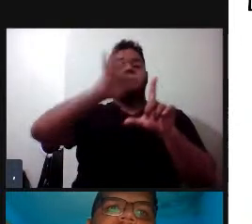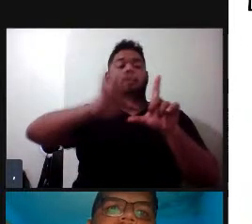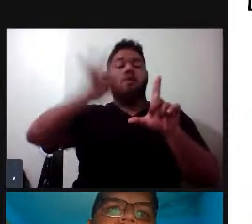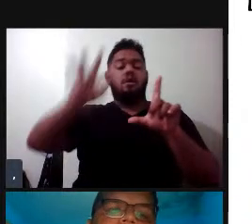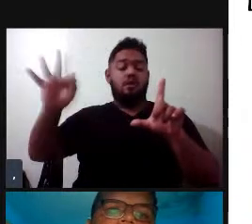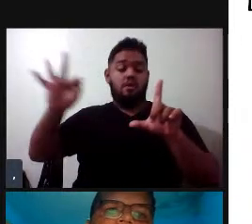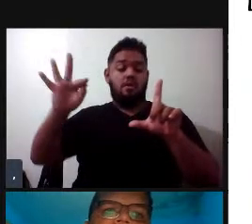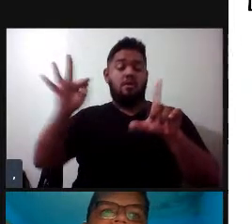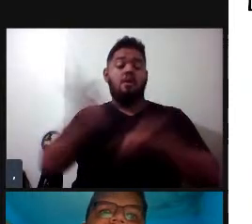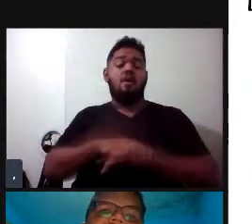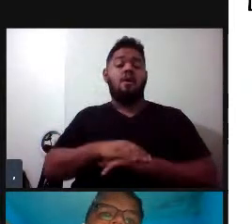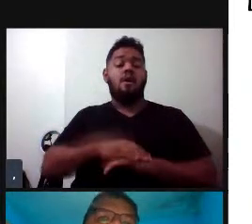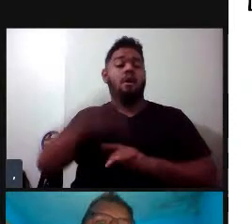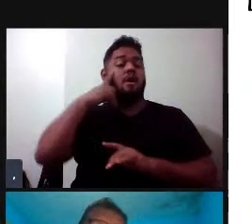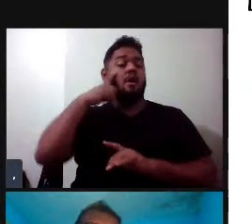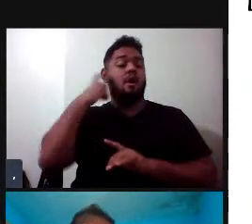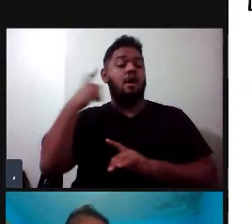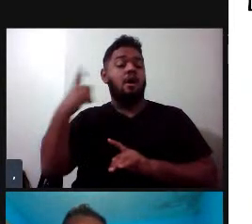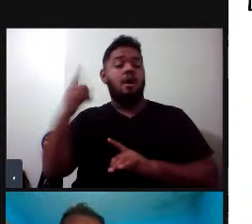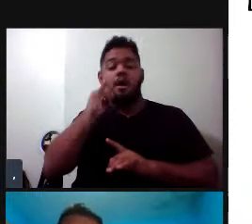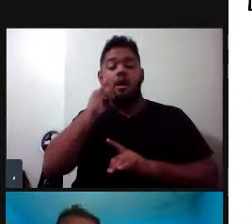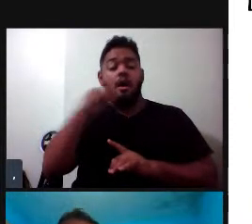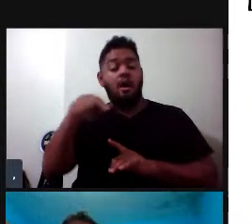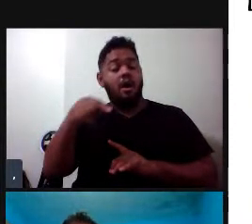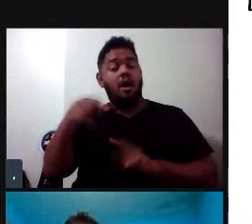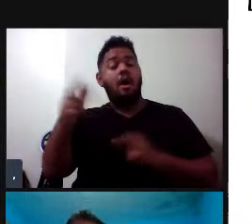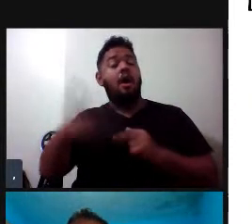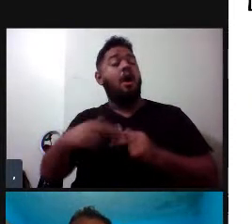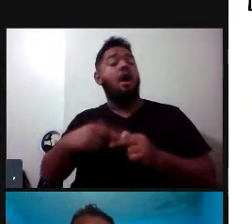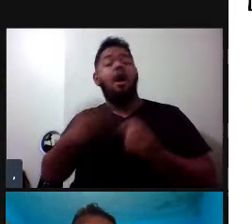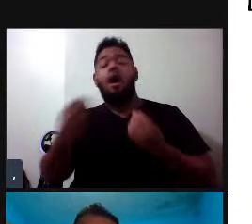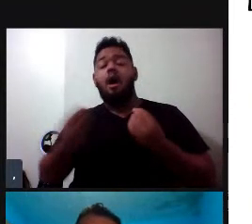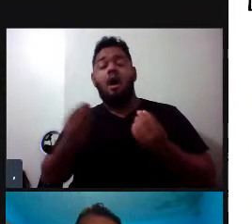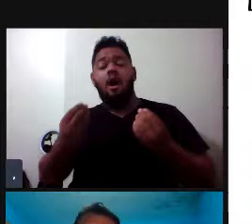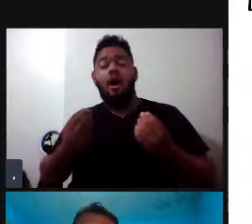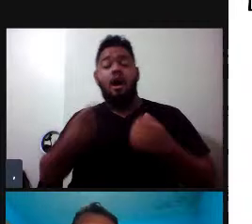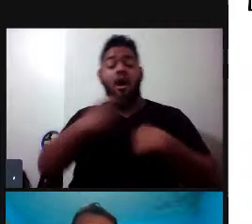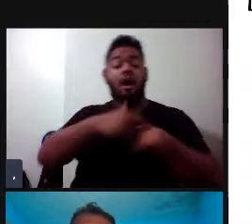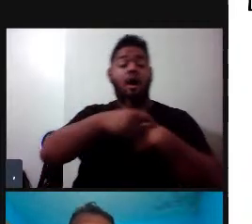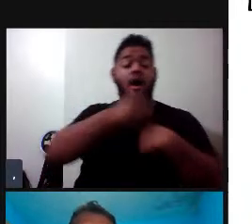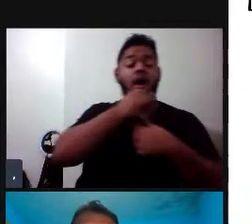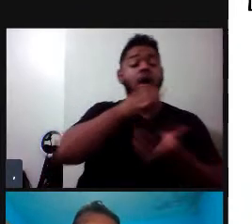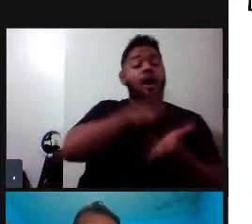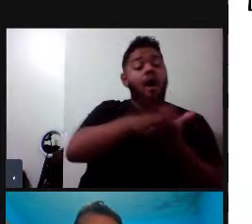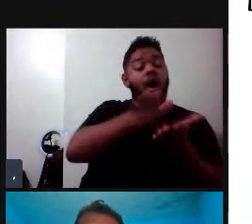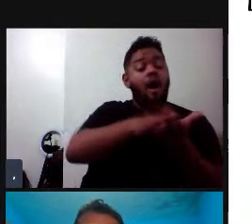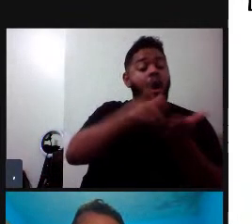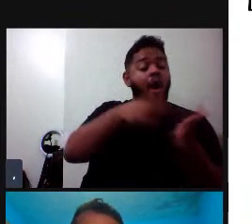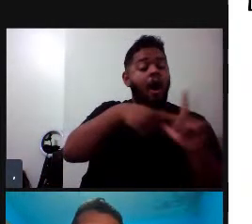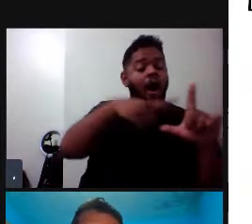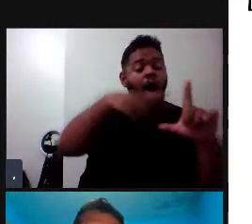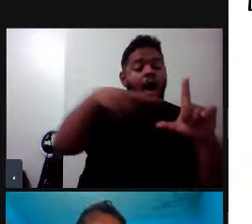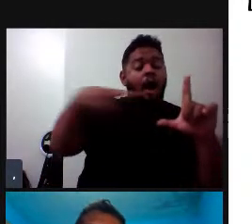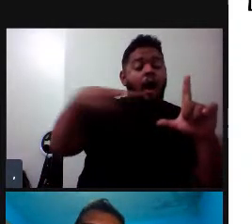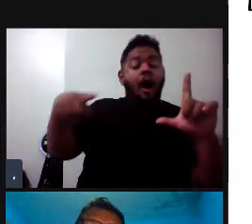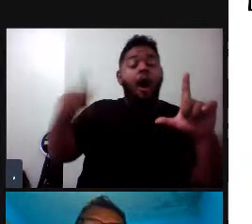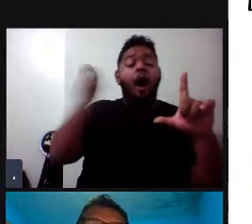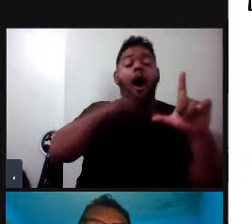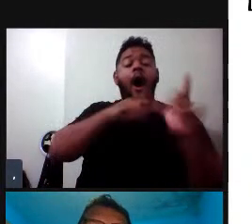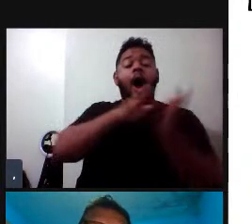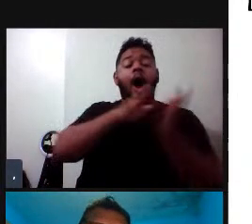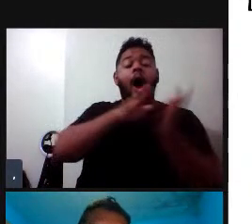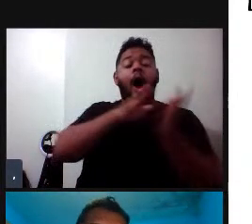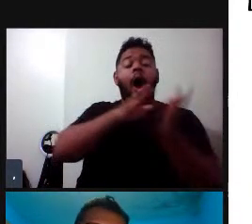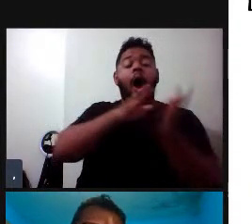é dada com a cor. E esse gráfico é utilizado para a gente ter uma representação gráfica do som, né, veicuação aos padrões de modulação de